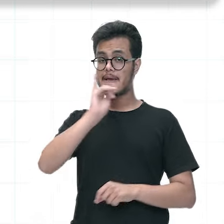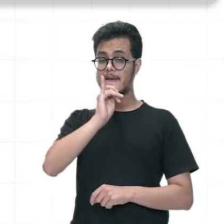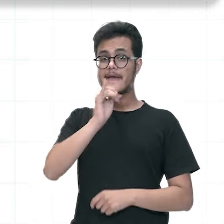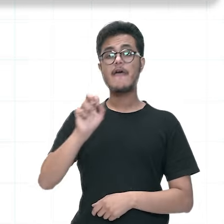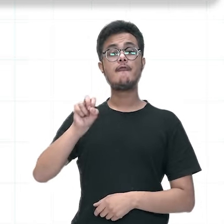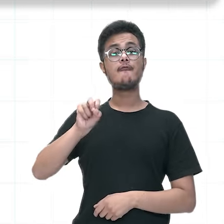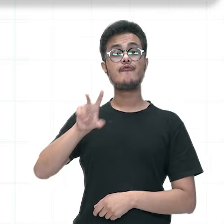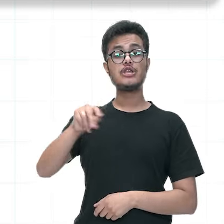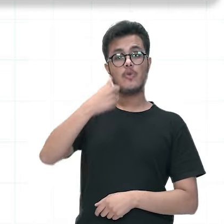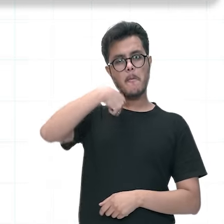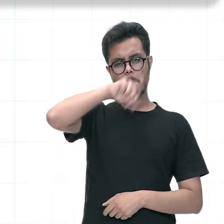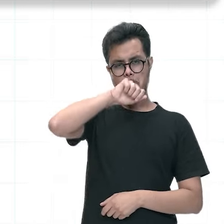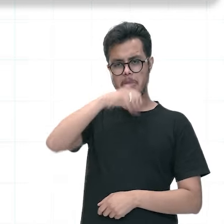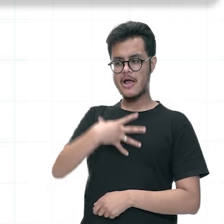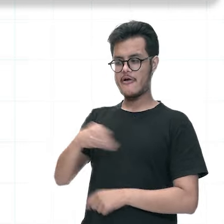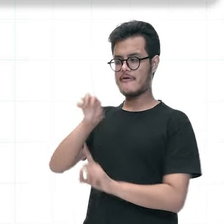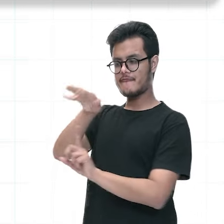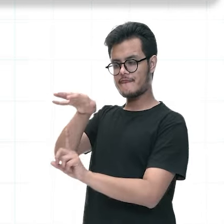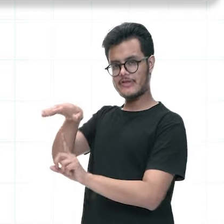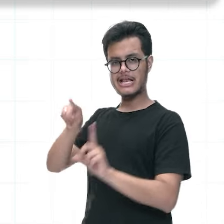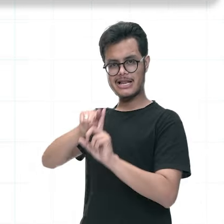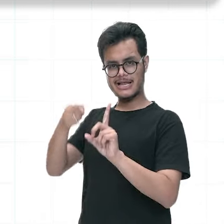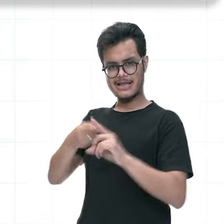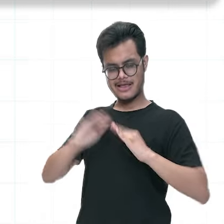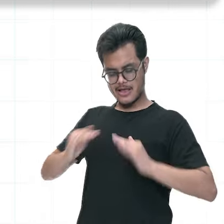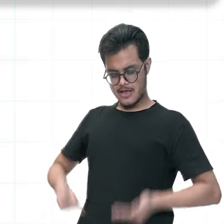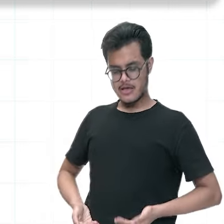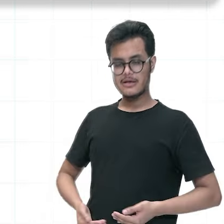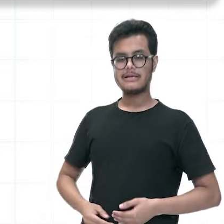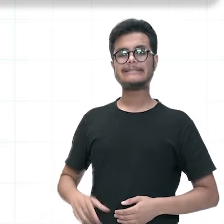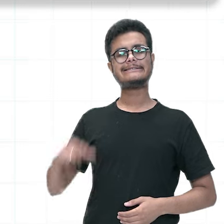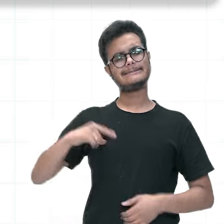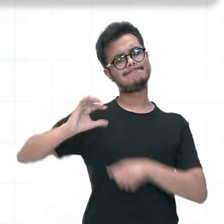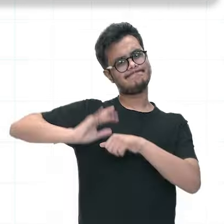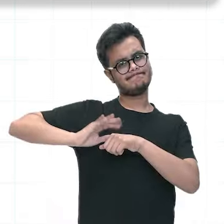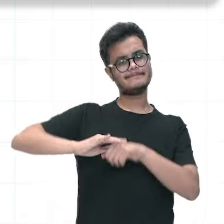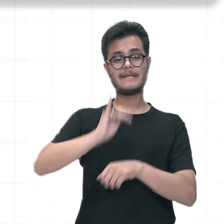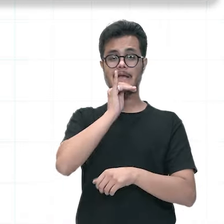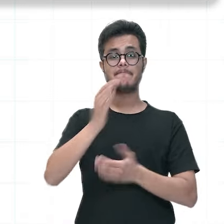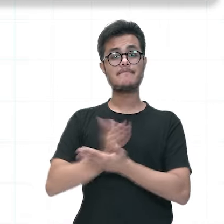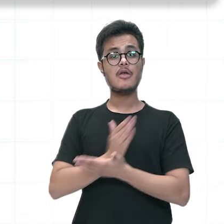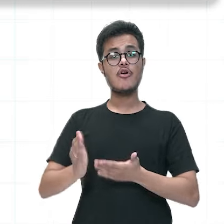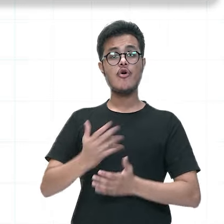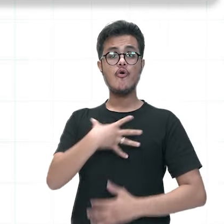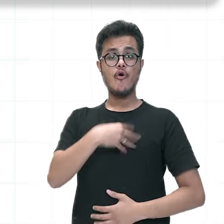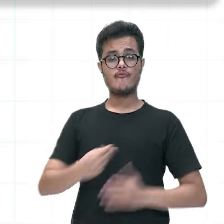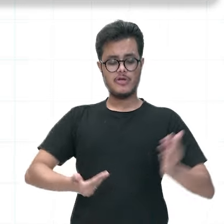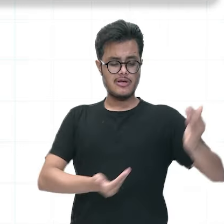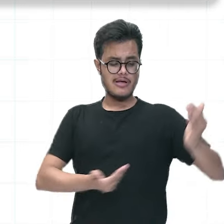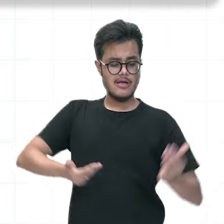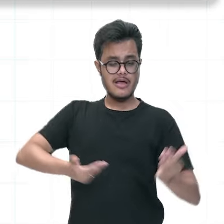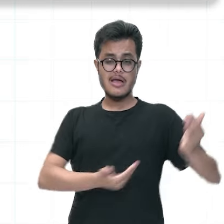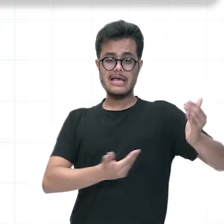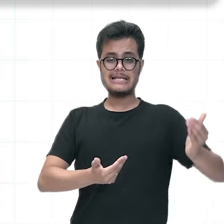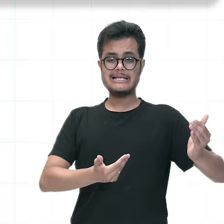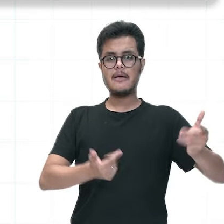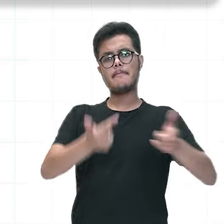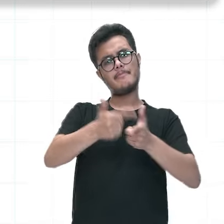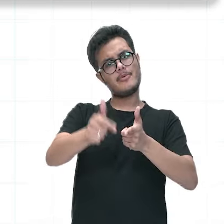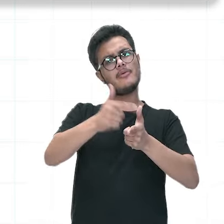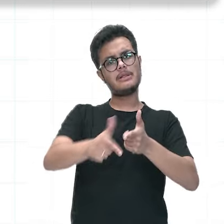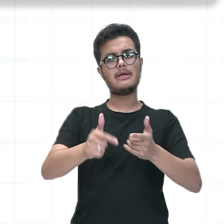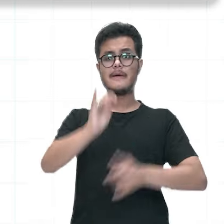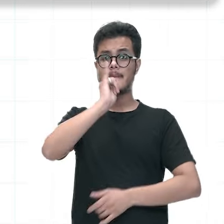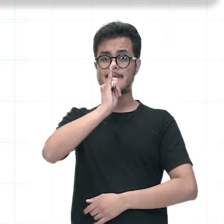o vírus é transmitido para o bebê durante a gestação, o feto pode desenvolver más formações,